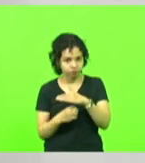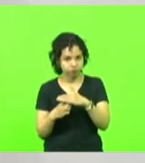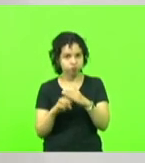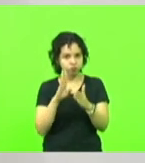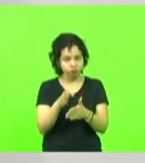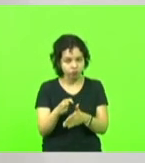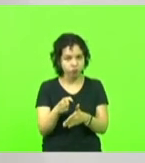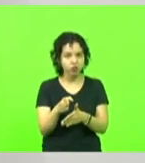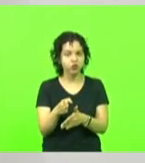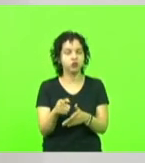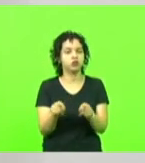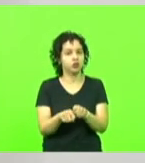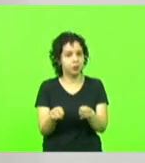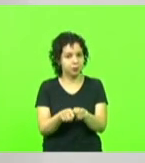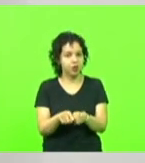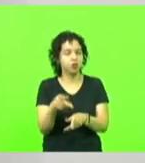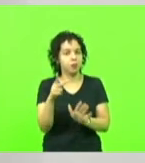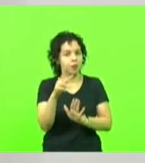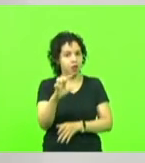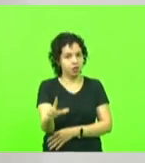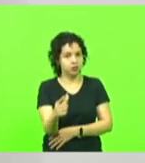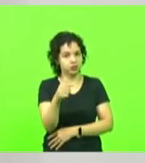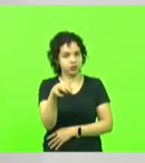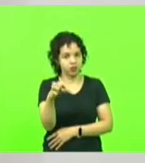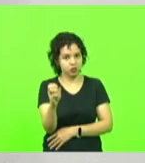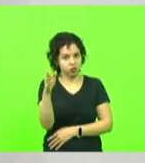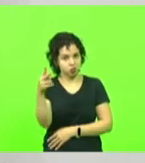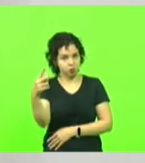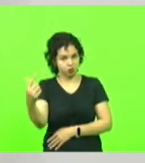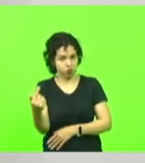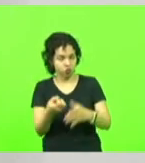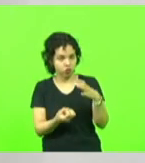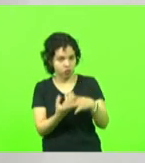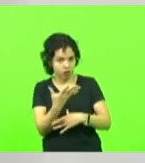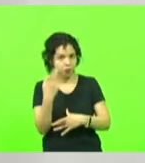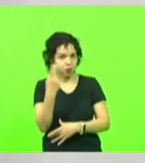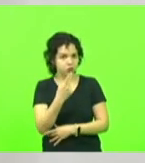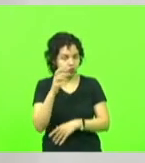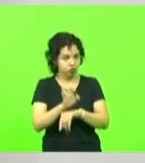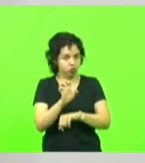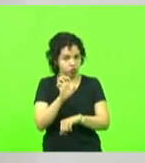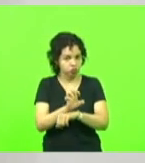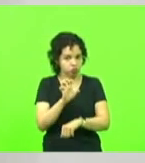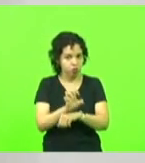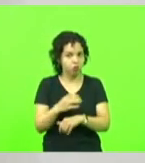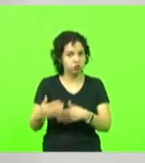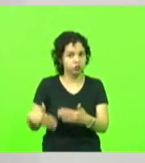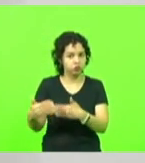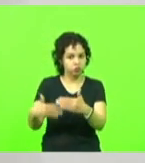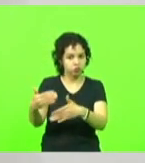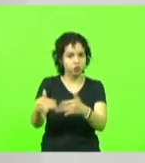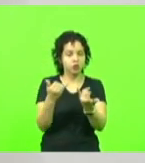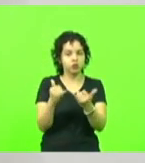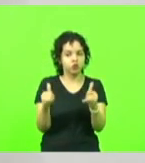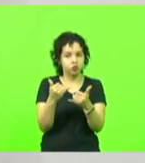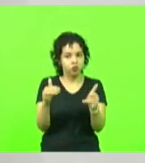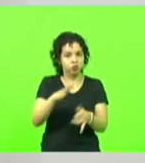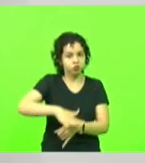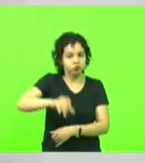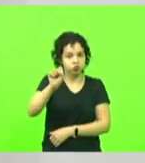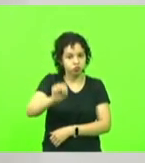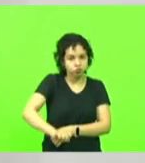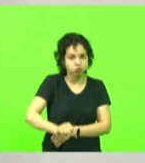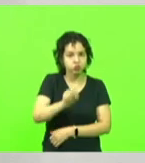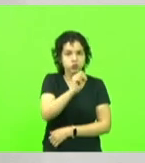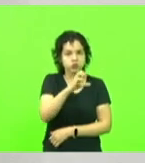PL 270 2021, que cria a política estadual e o polo de transição energética justa do sul de Santa Catarina, o